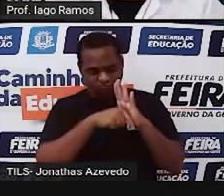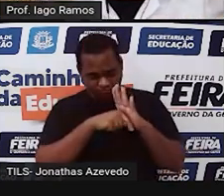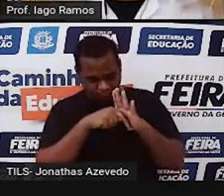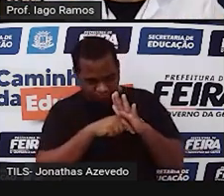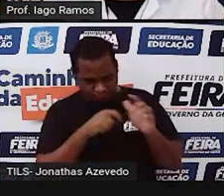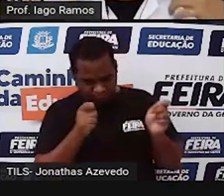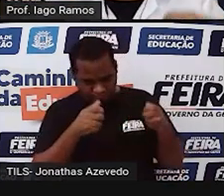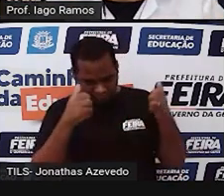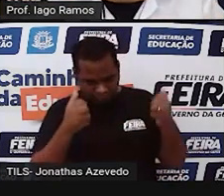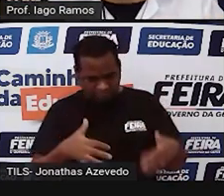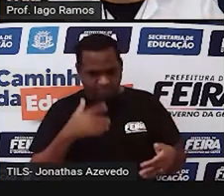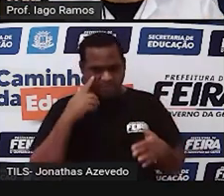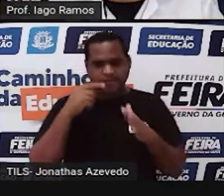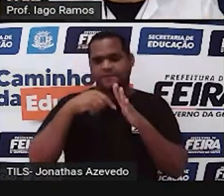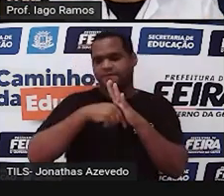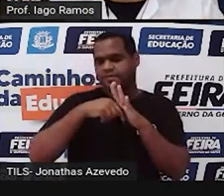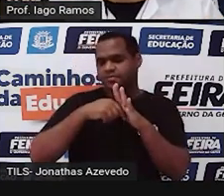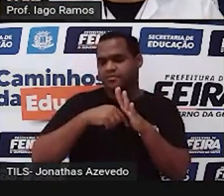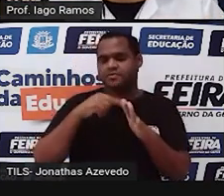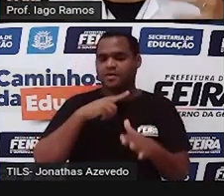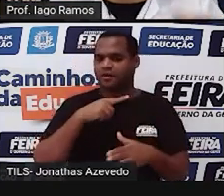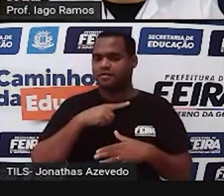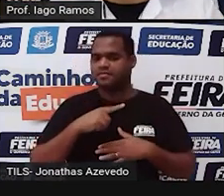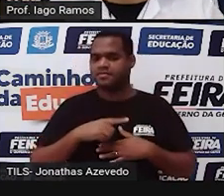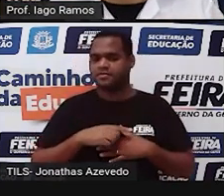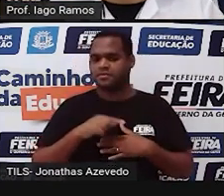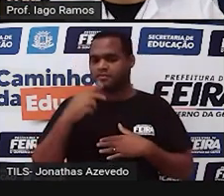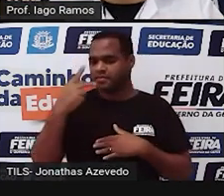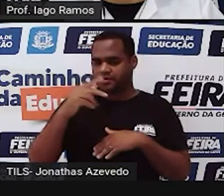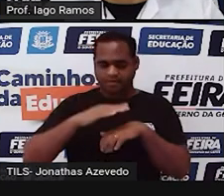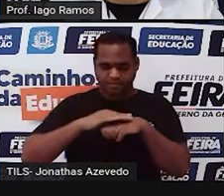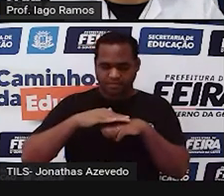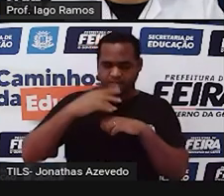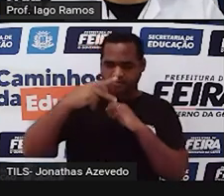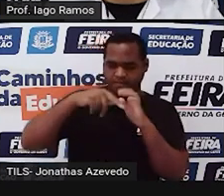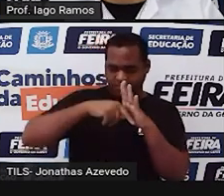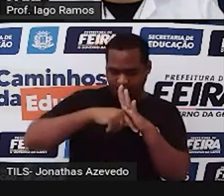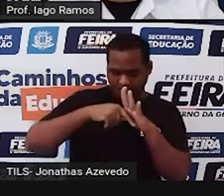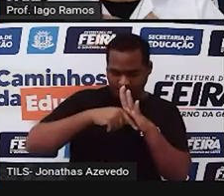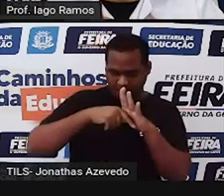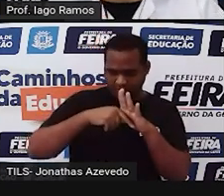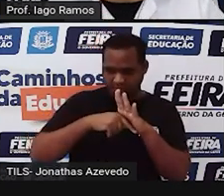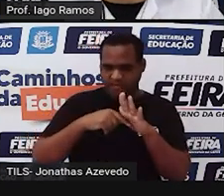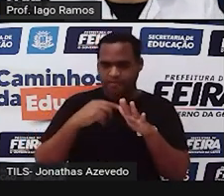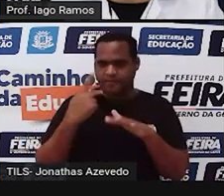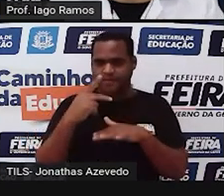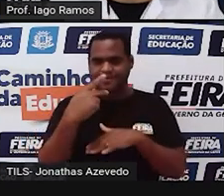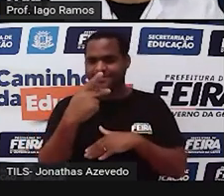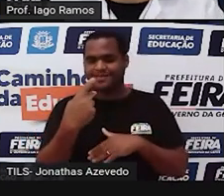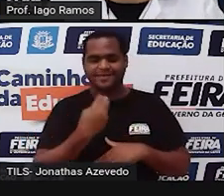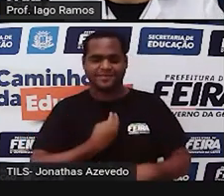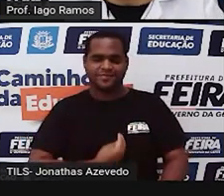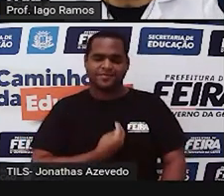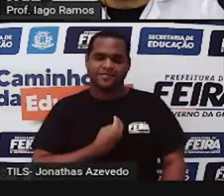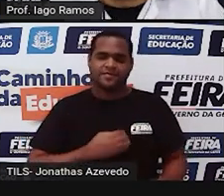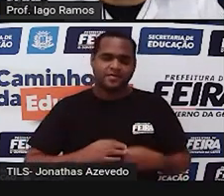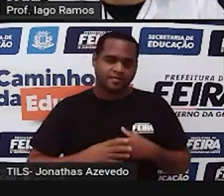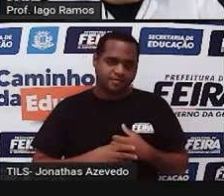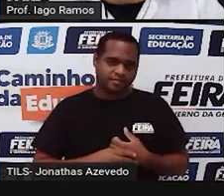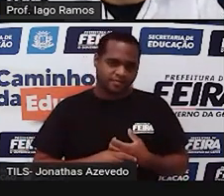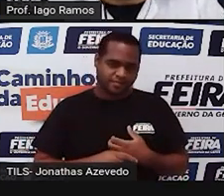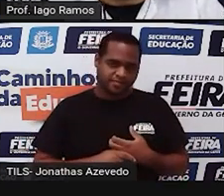está se auto avaliando beleza? Auto avaliação significa avaliar a você mesmo tá bom?